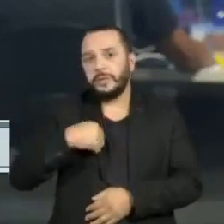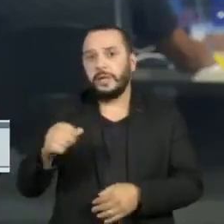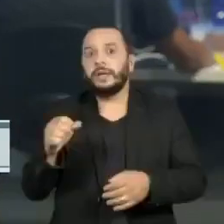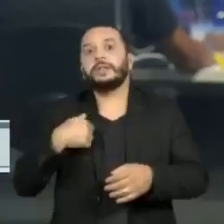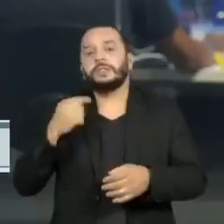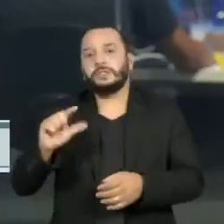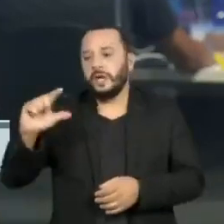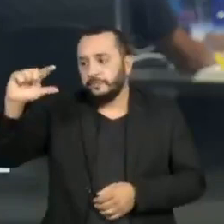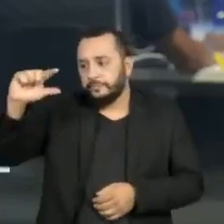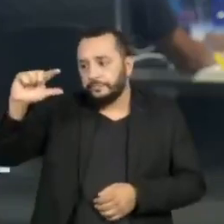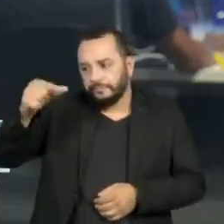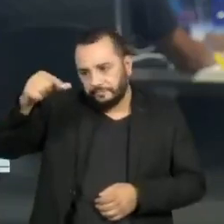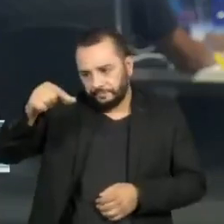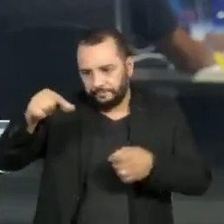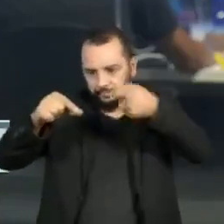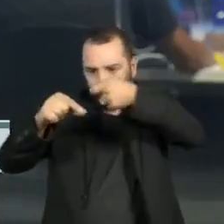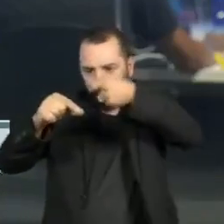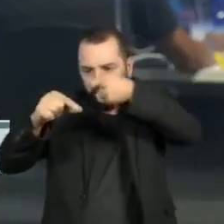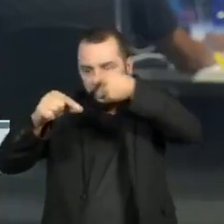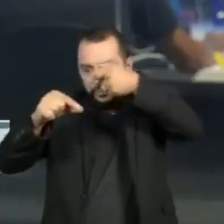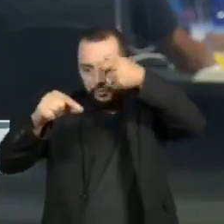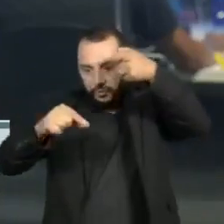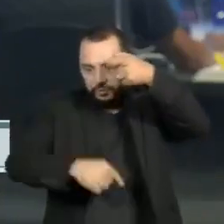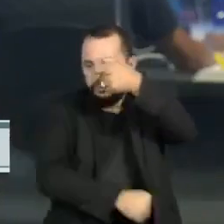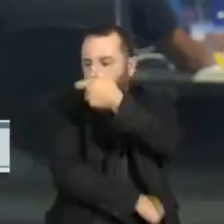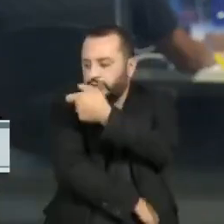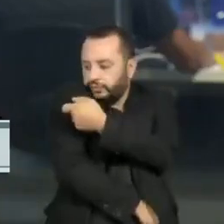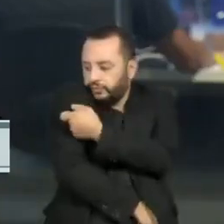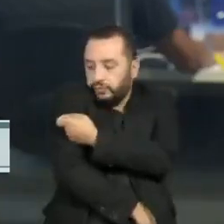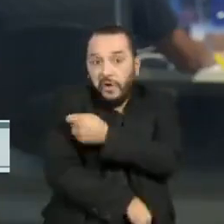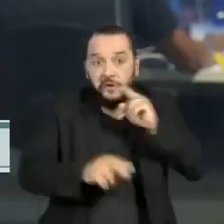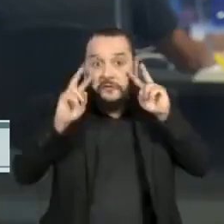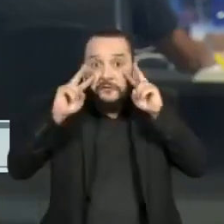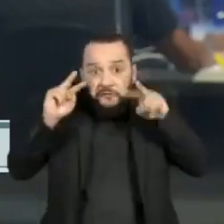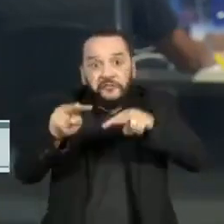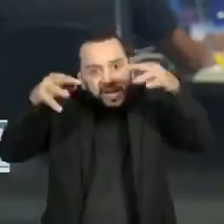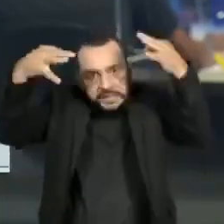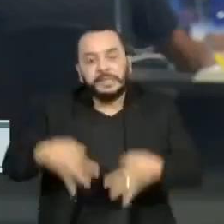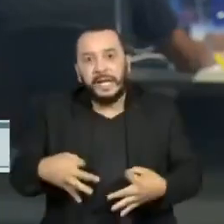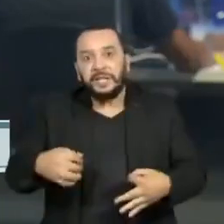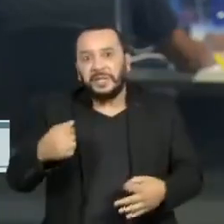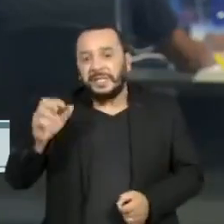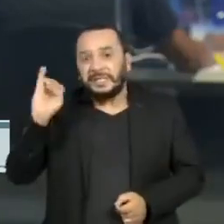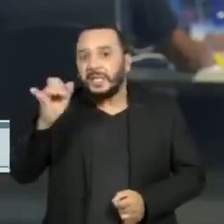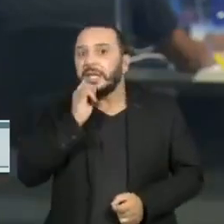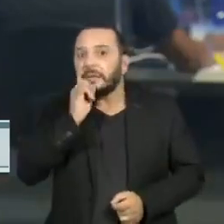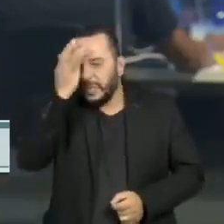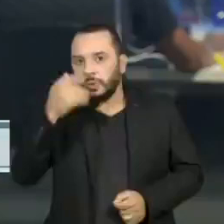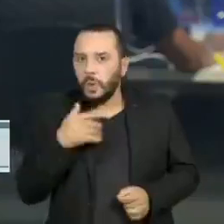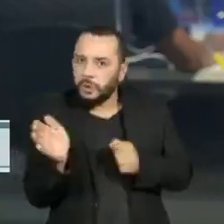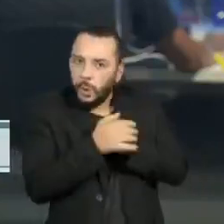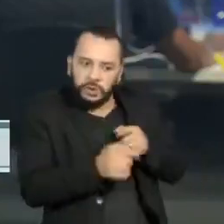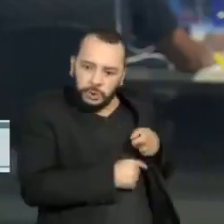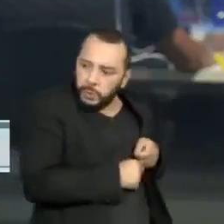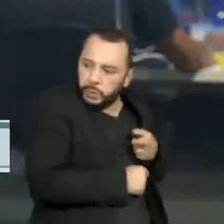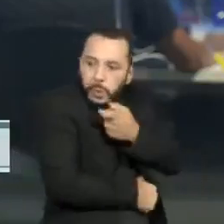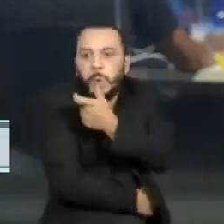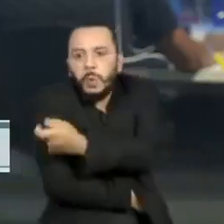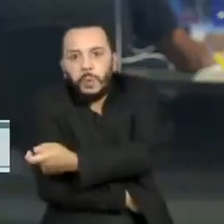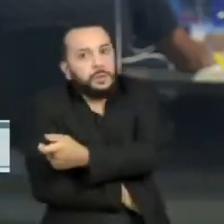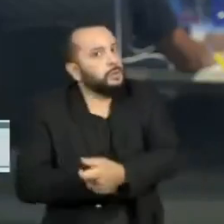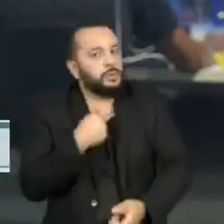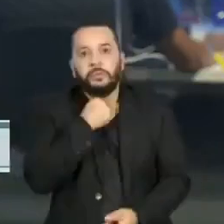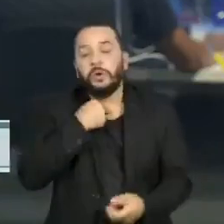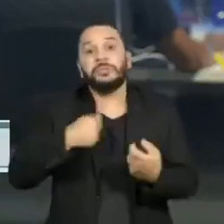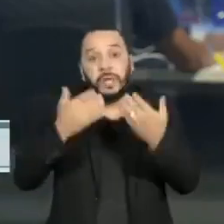procedimento, então, e qualquer desvio de conduta, você pode fazer a sua denúncia às autoridades, porque é preciso